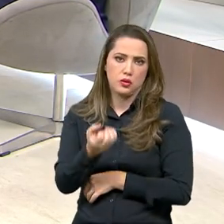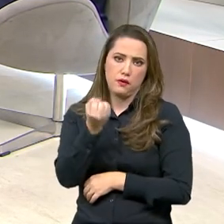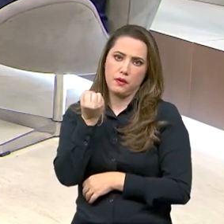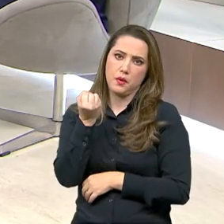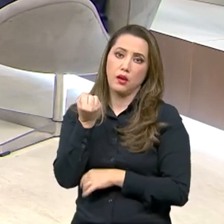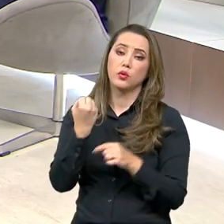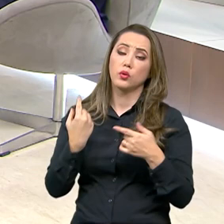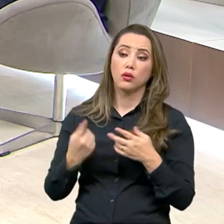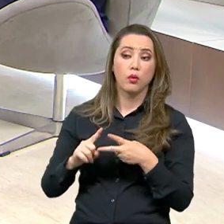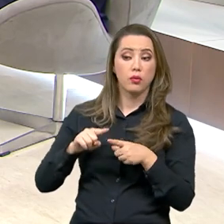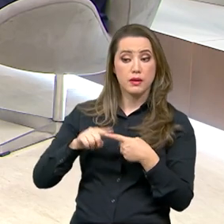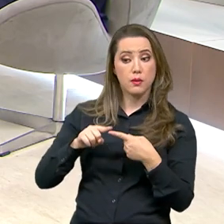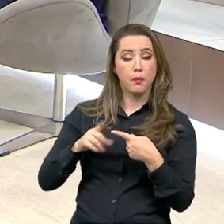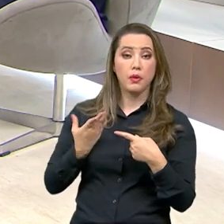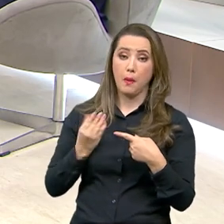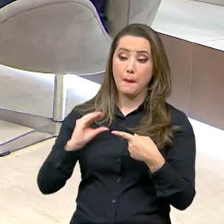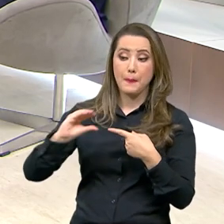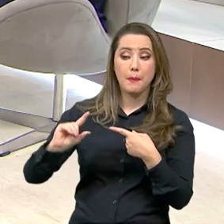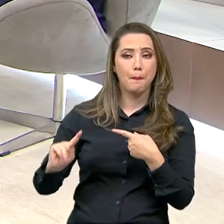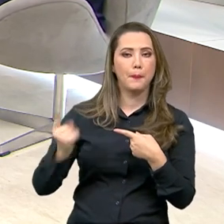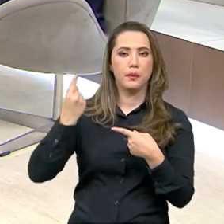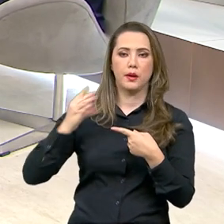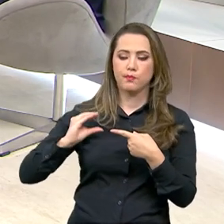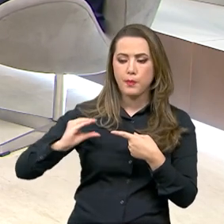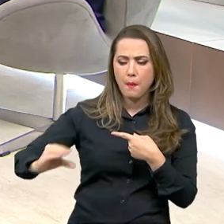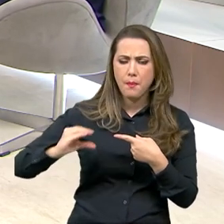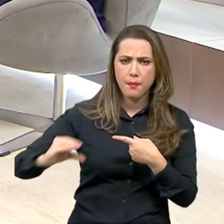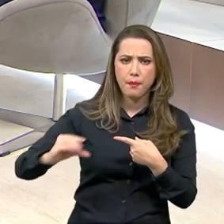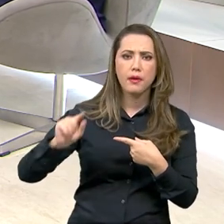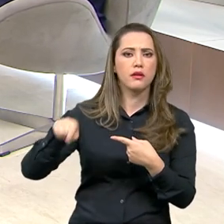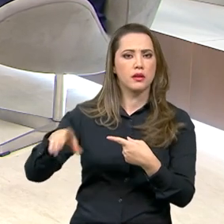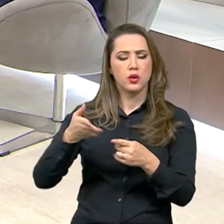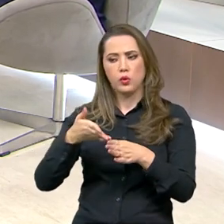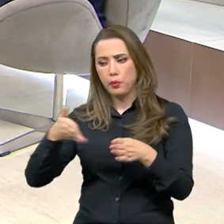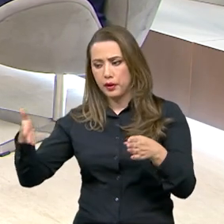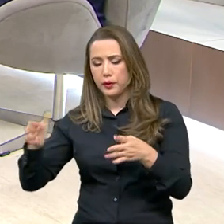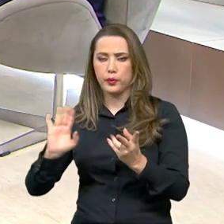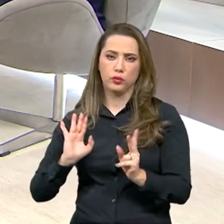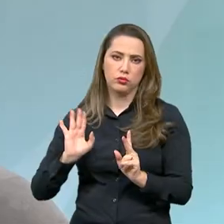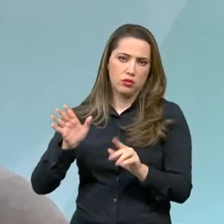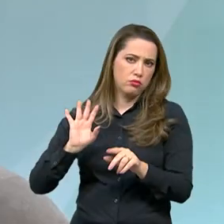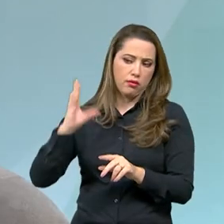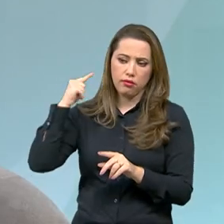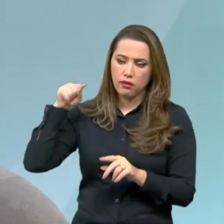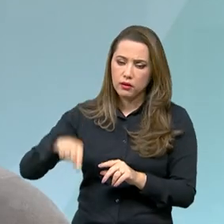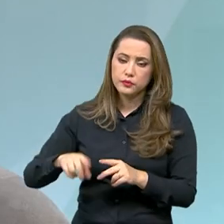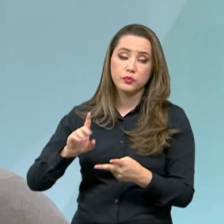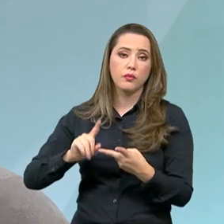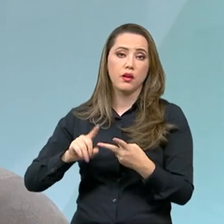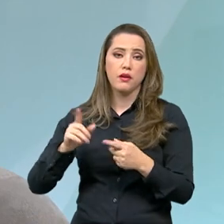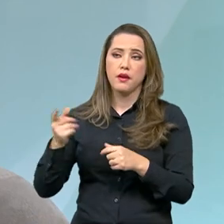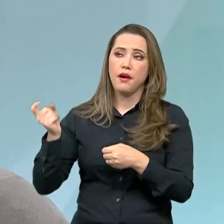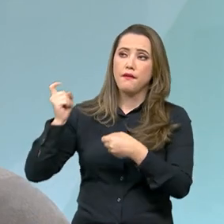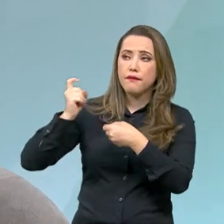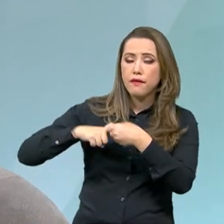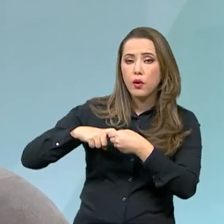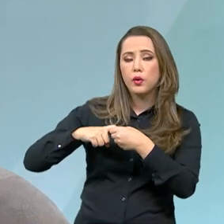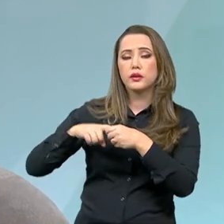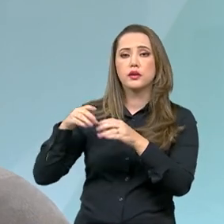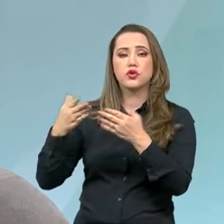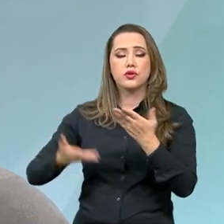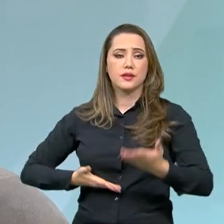trabalho que se faz no momento em que ainda está acontecendo o desastre. E restabelecimento de serviços essenciais. Então aquela chuva